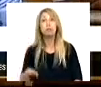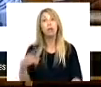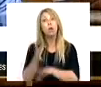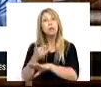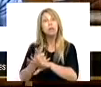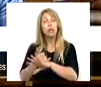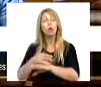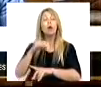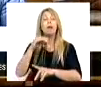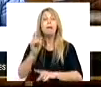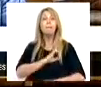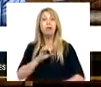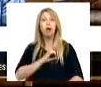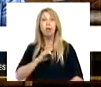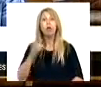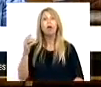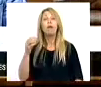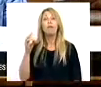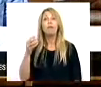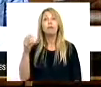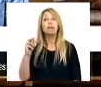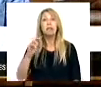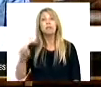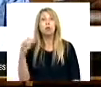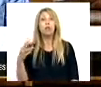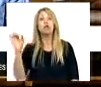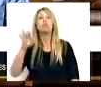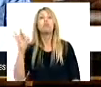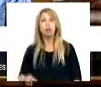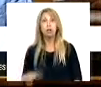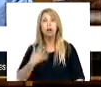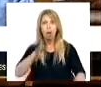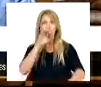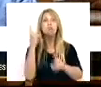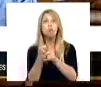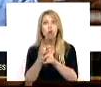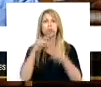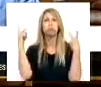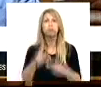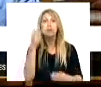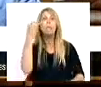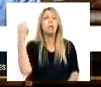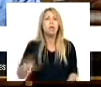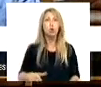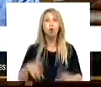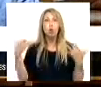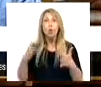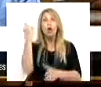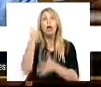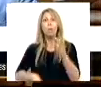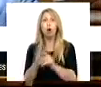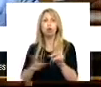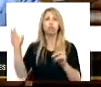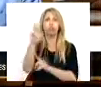Entretanto, vieram cortes nos salários, nas reformas e nas pensões, uma brutal carga fiscal para quem trabalha, cortes nos apoios sociais,